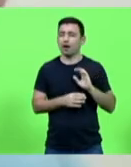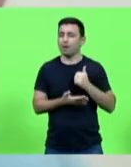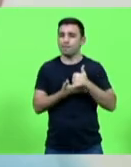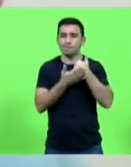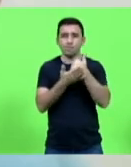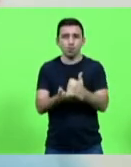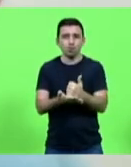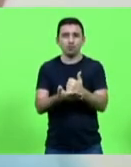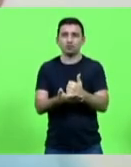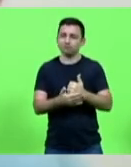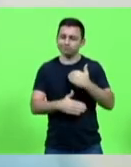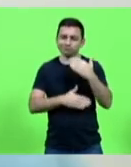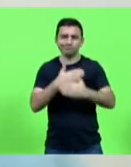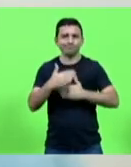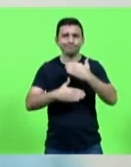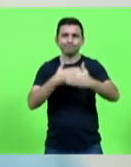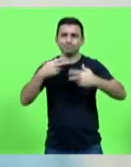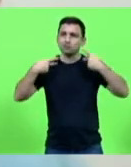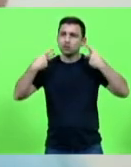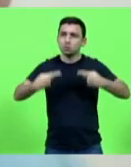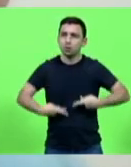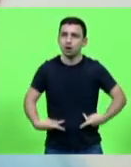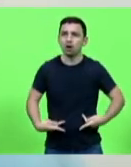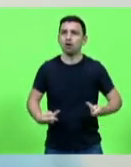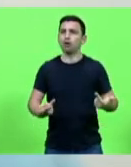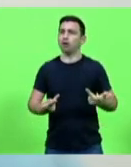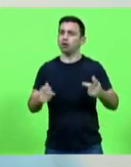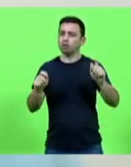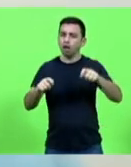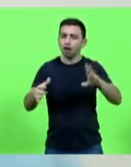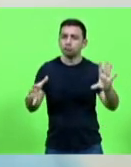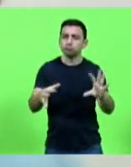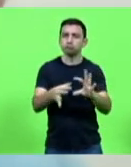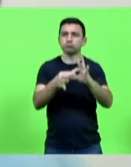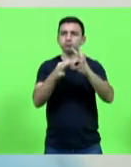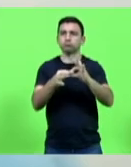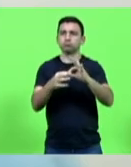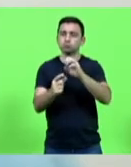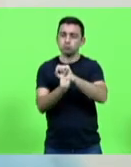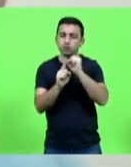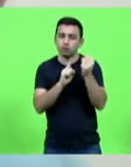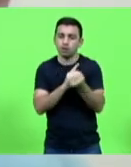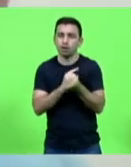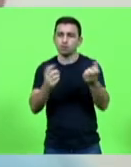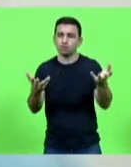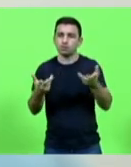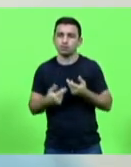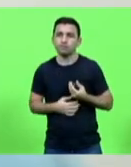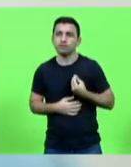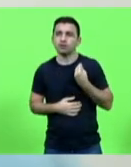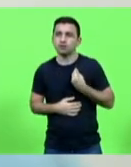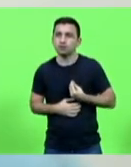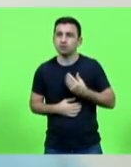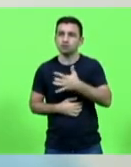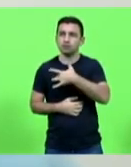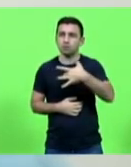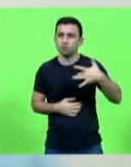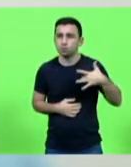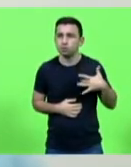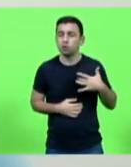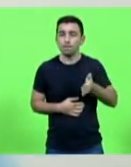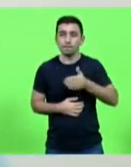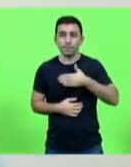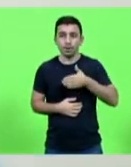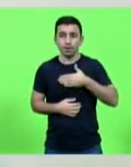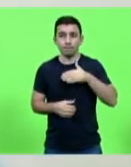desenvolvimento do ser humano, para a sua integração na sociedade, para a qualidade de vida, para a saúde, o meu voto é